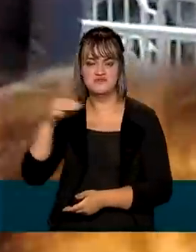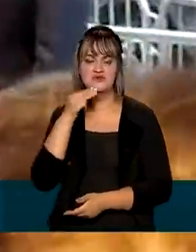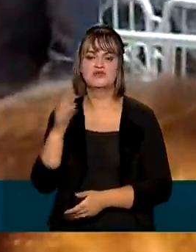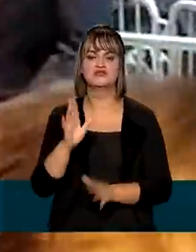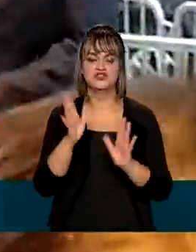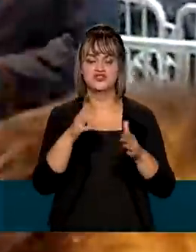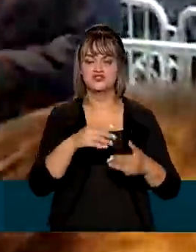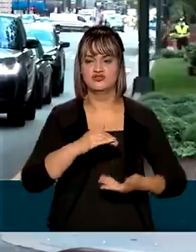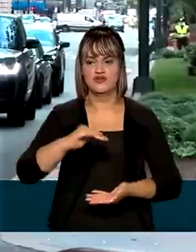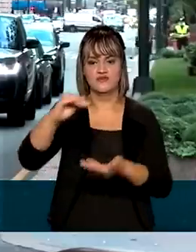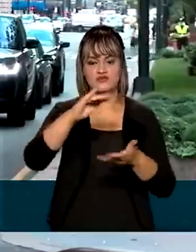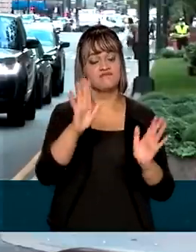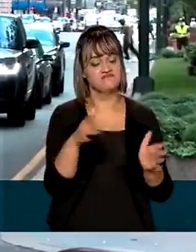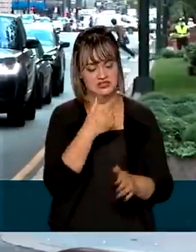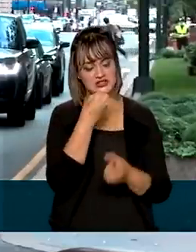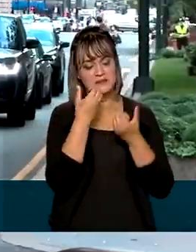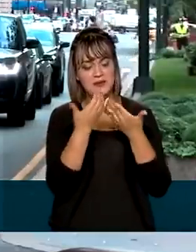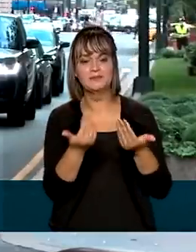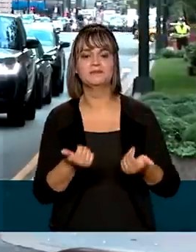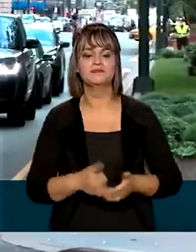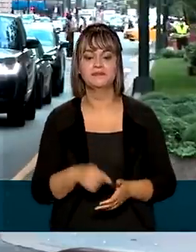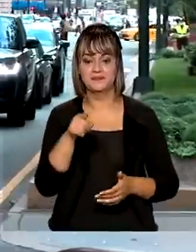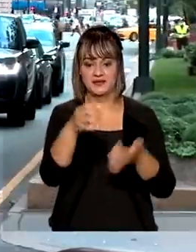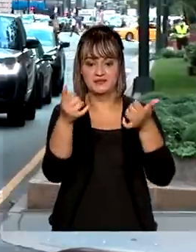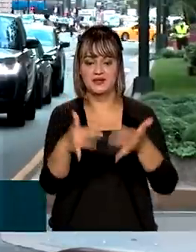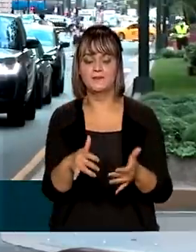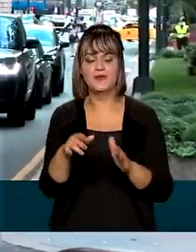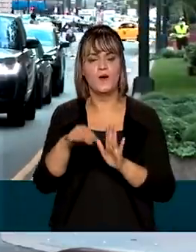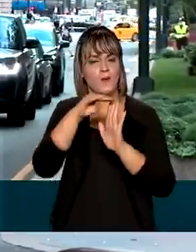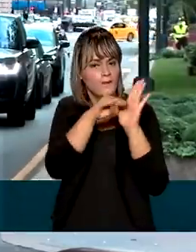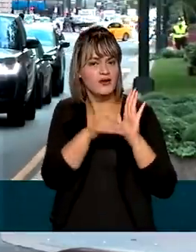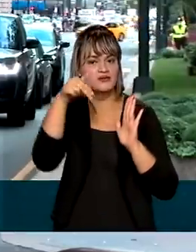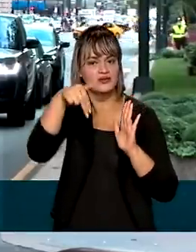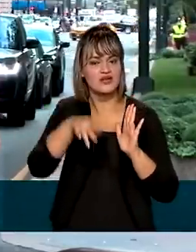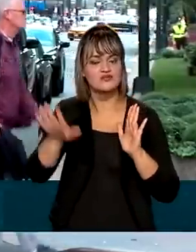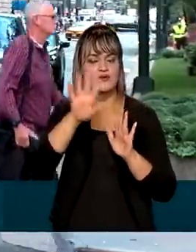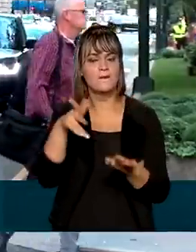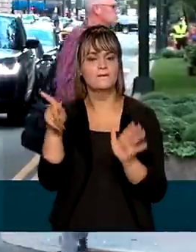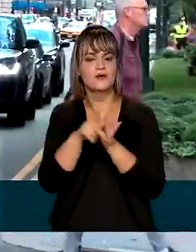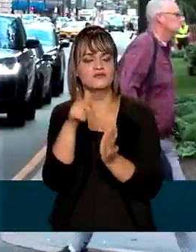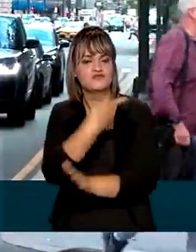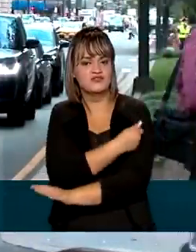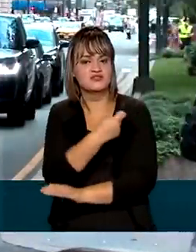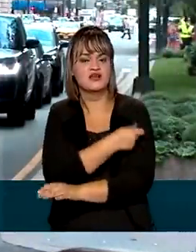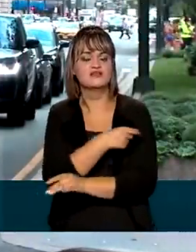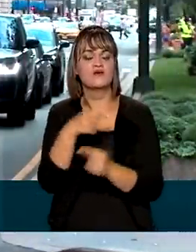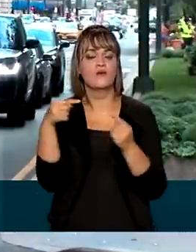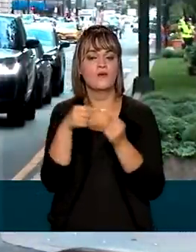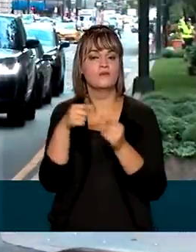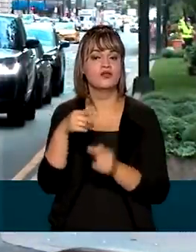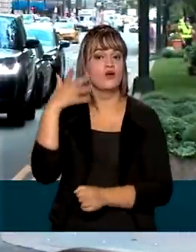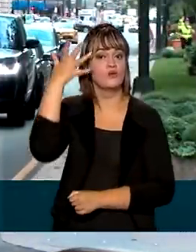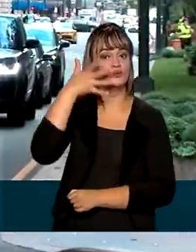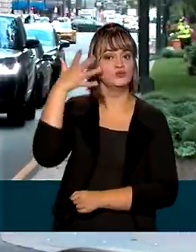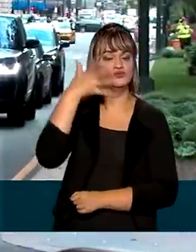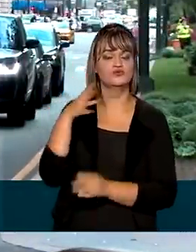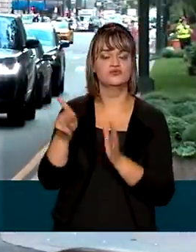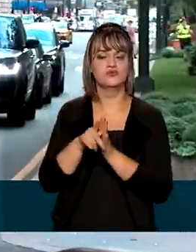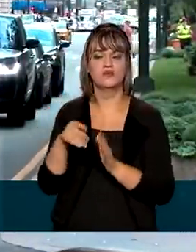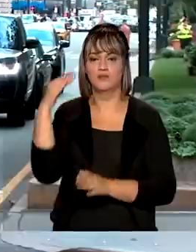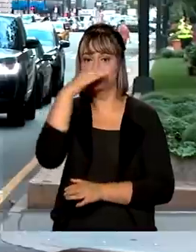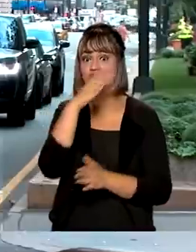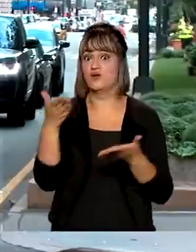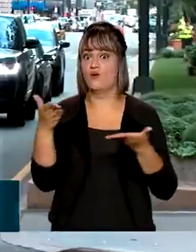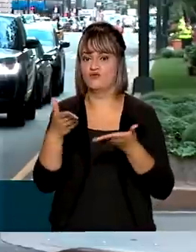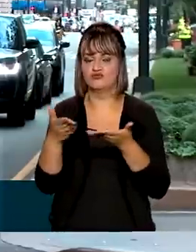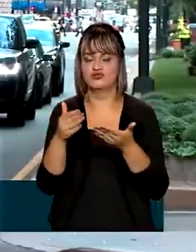nós vamos muito bem. O avanço do Plano Nacional de Imunização deve fazer parte do discurso do presidente Jair Bolsonaro